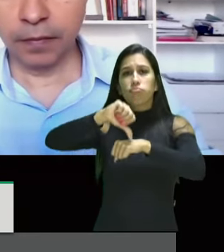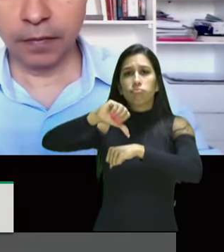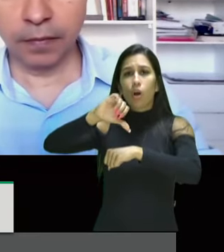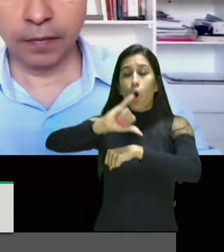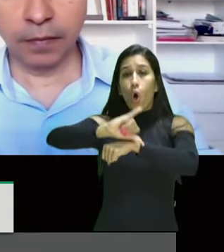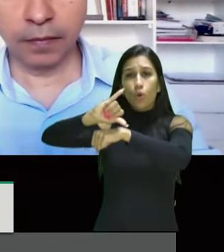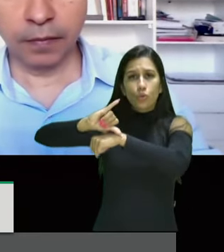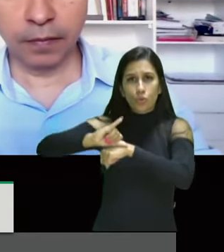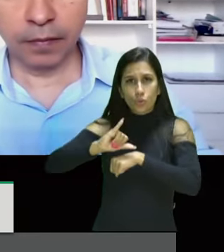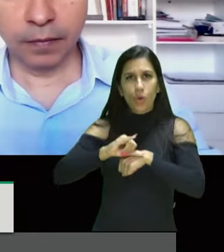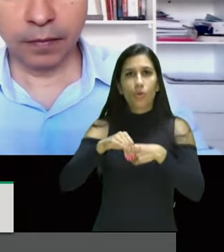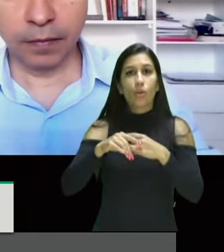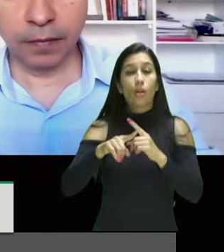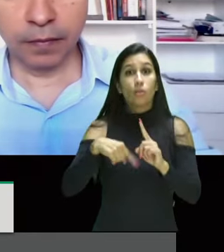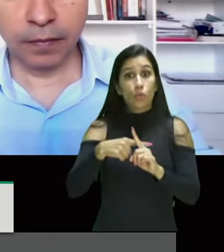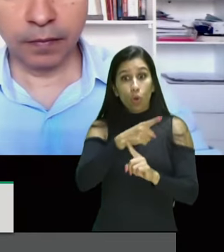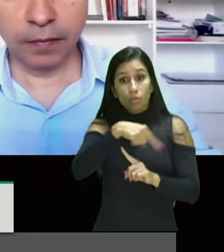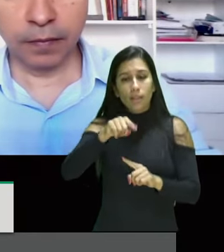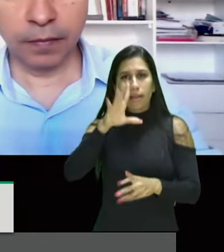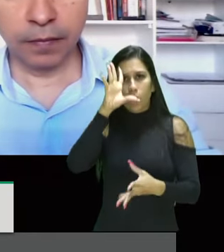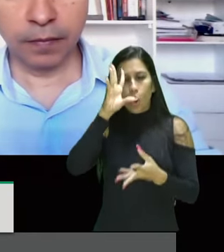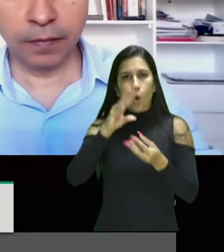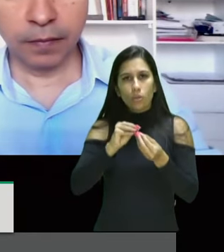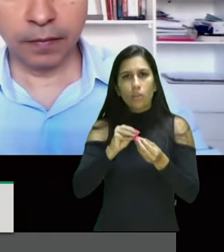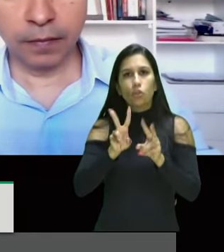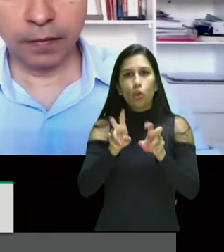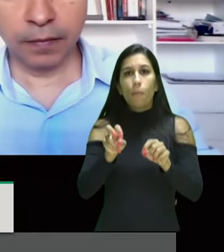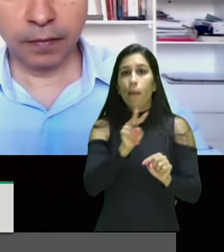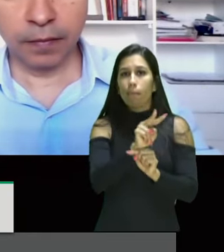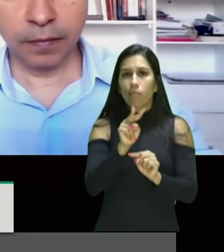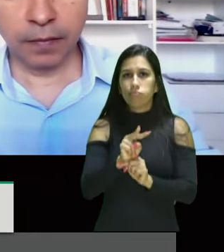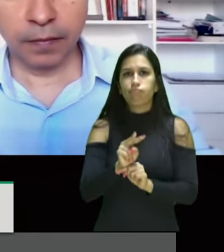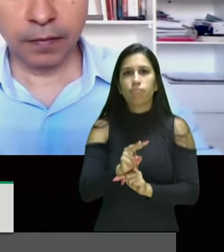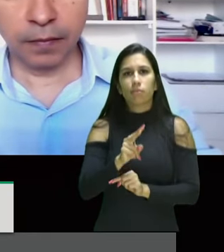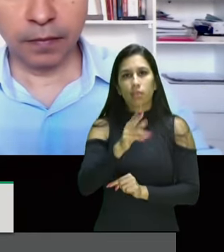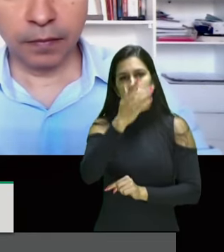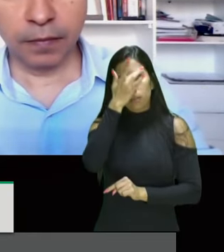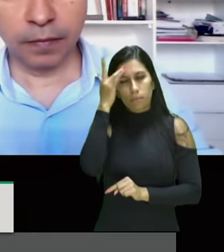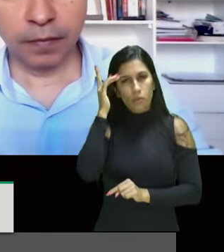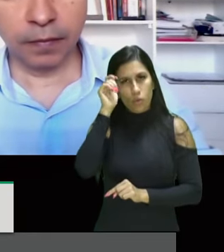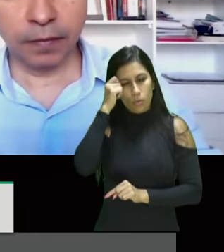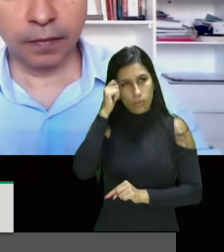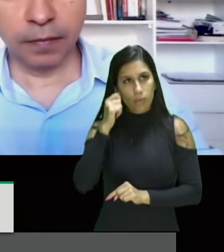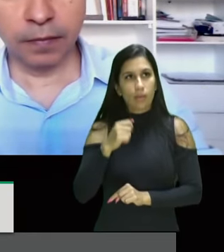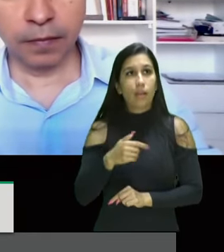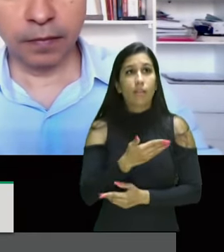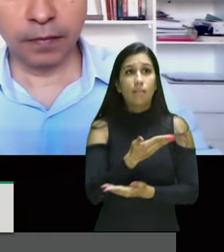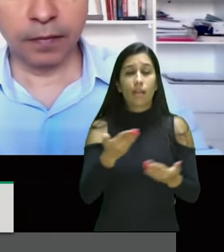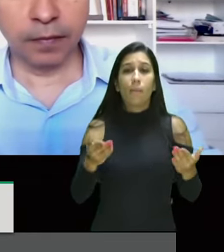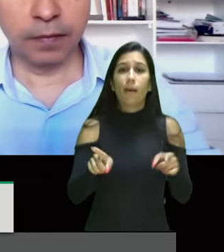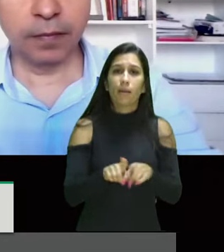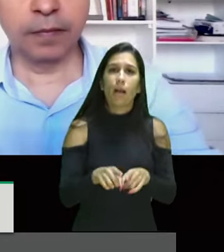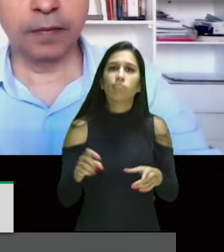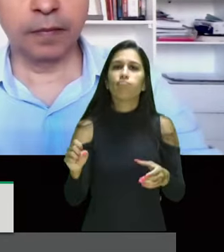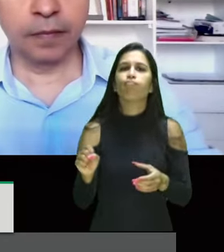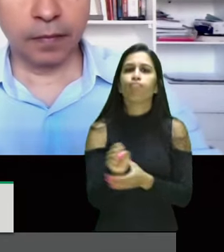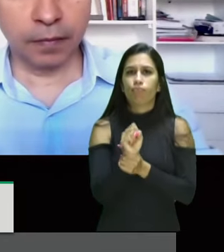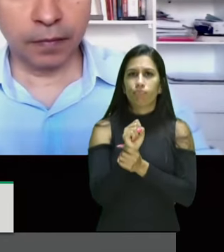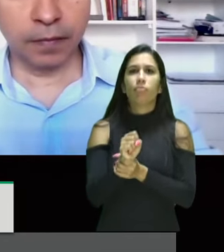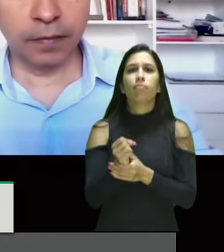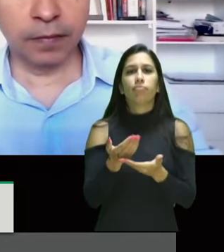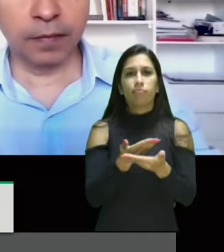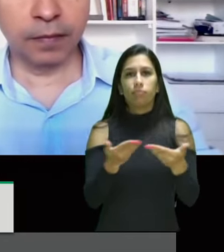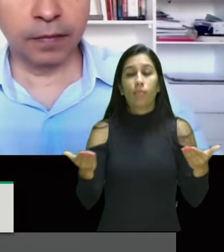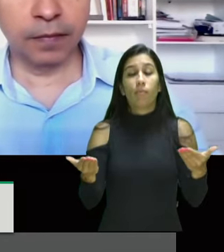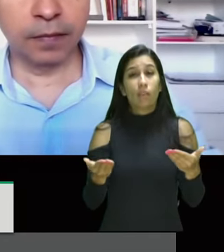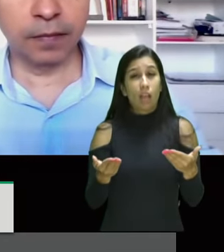organismos de defesa da população negra garantia plena dos direitos dos acusados em especial dos detidos aguardando julgamento